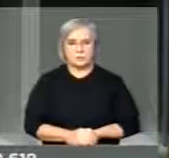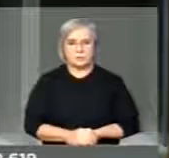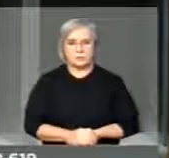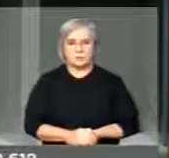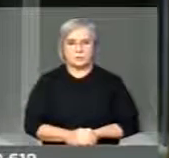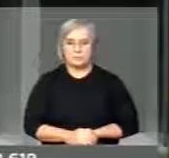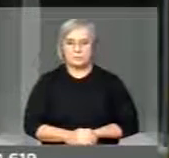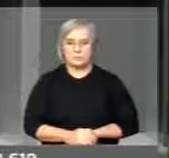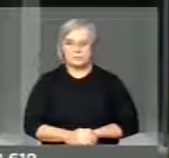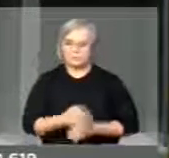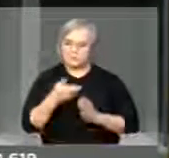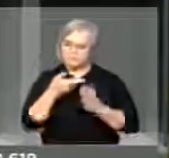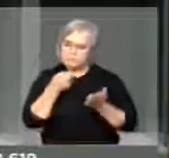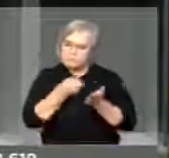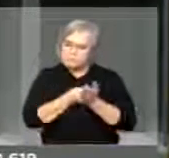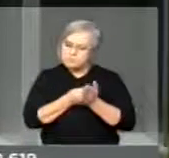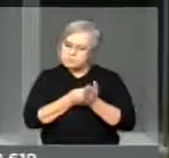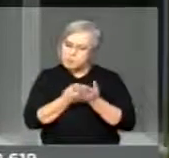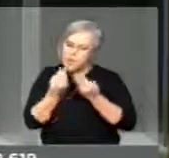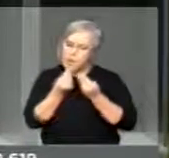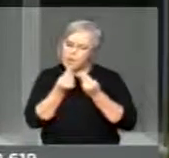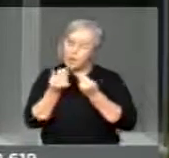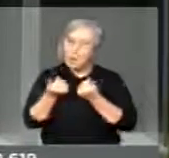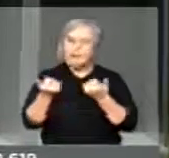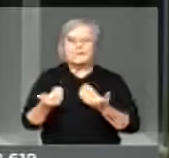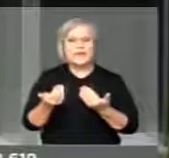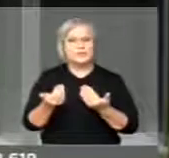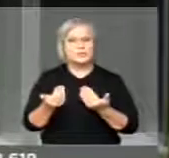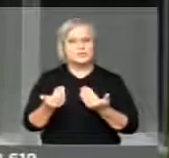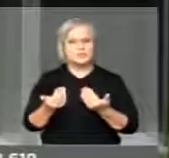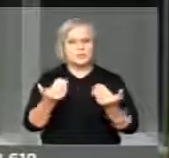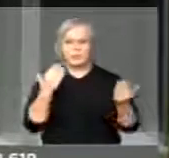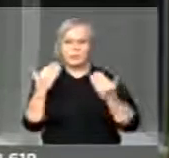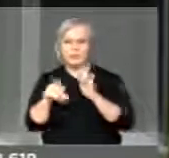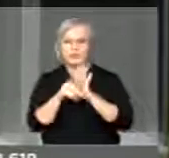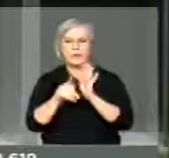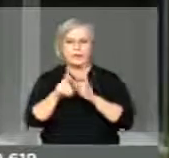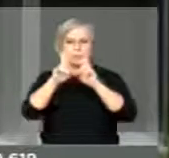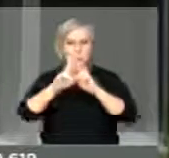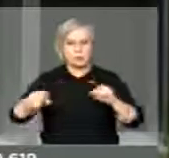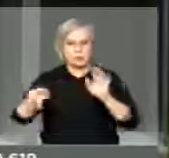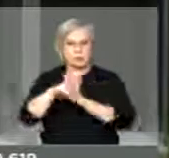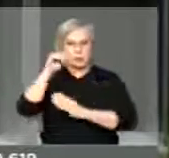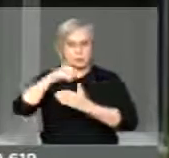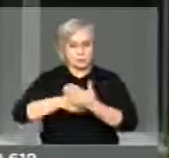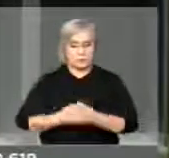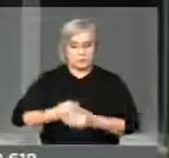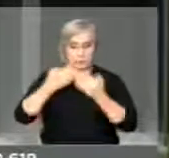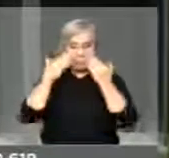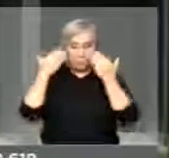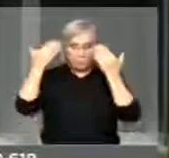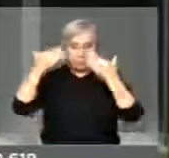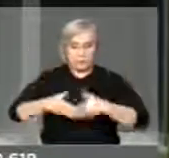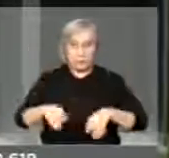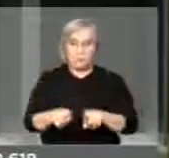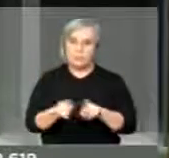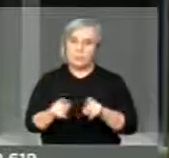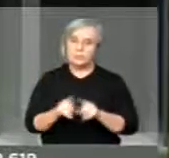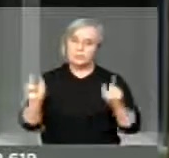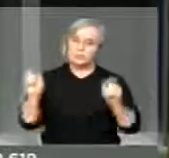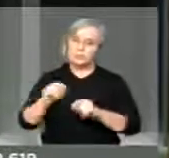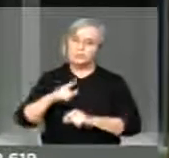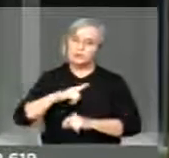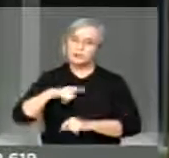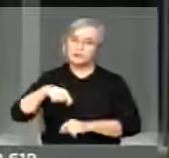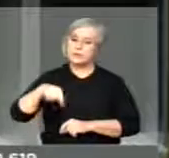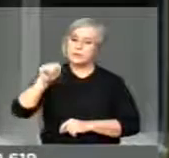um rigor qualitativo do ponto de vista acadêmico e que seja uma alternativa dentro da escola de